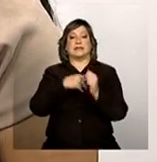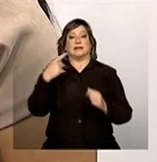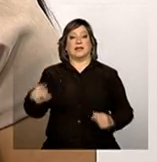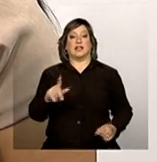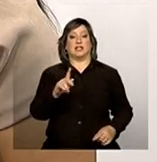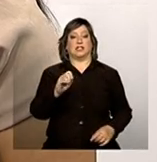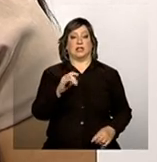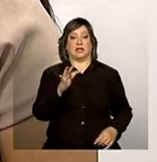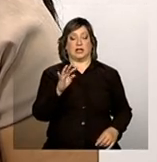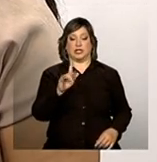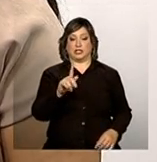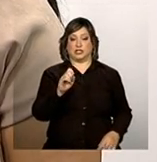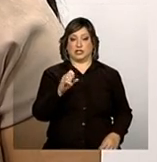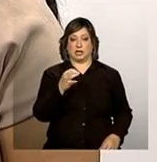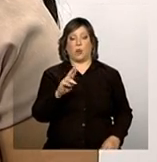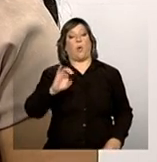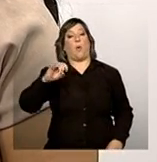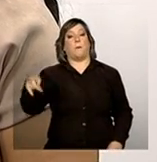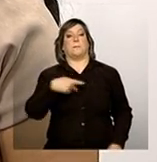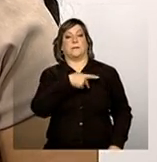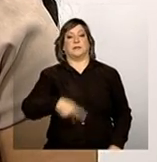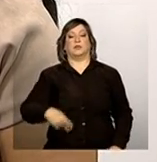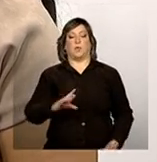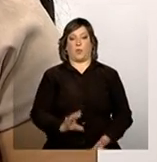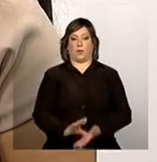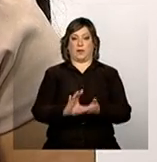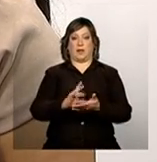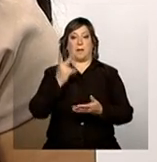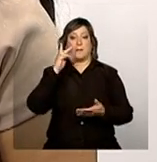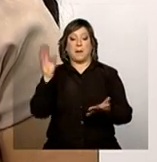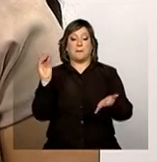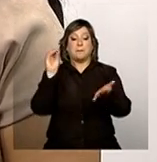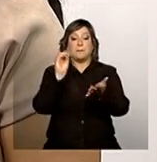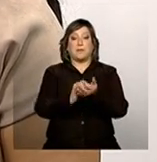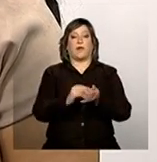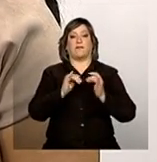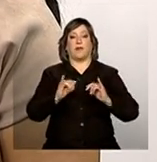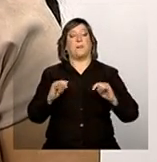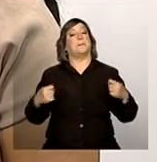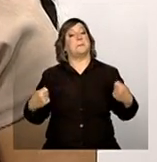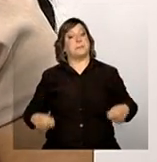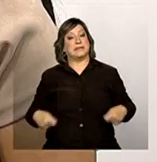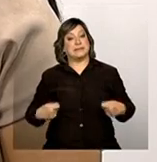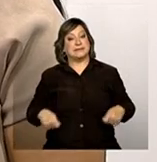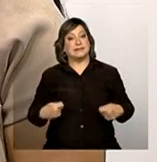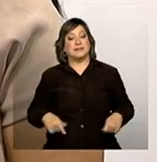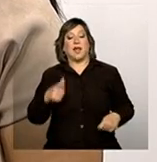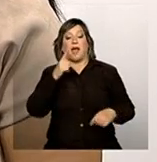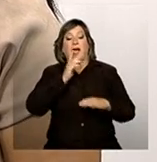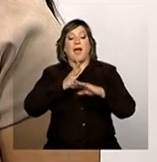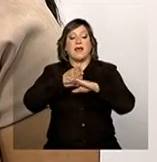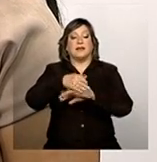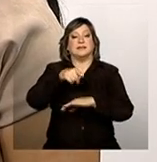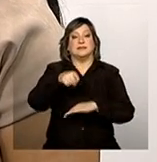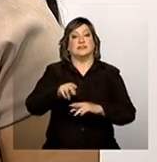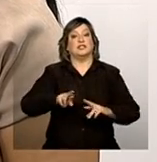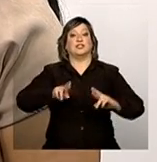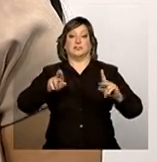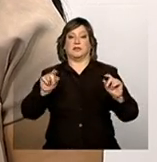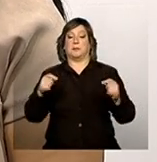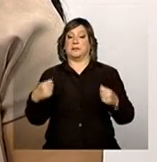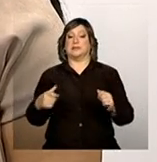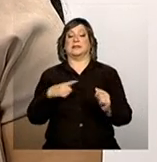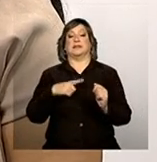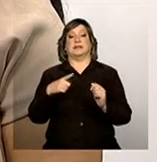do presidente do conselho. Aí, neste caso, para inserir informações, é necessário que o acesso seja diferenciado, que tenha a